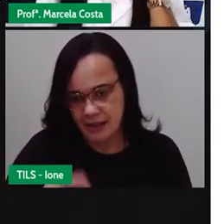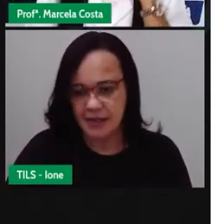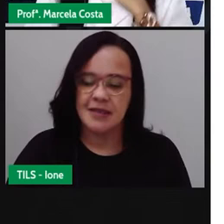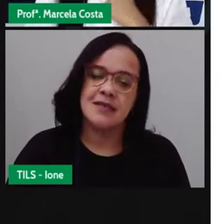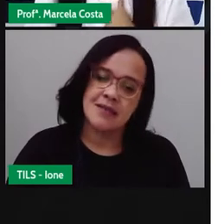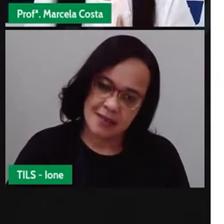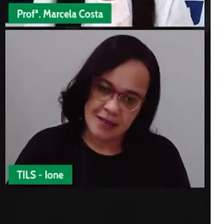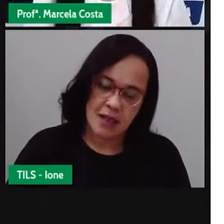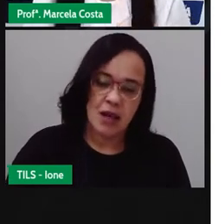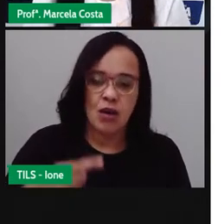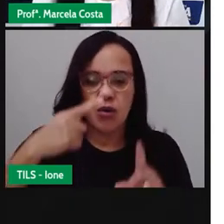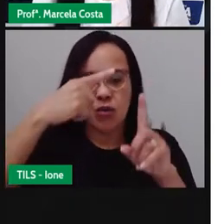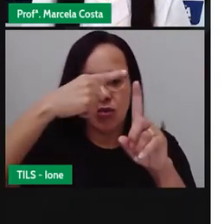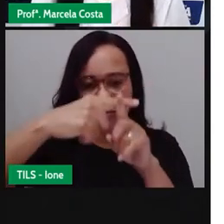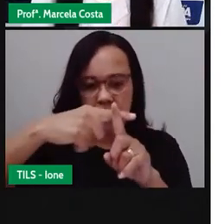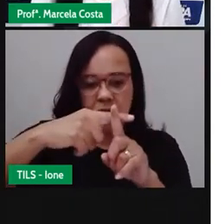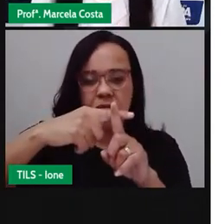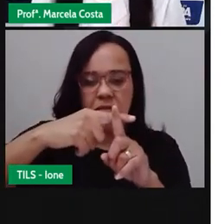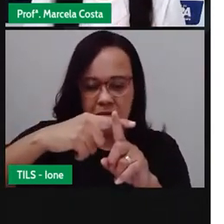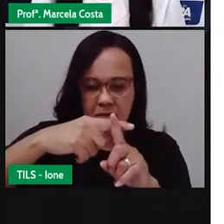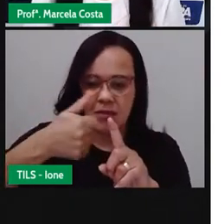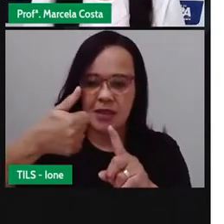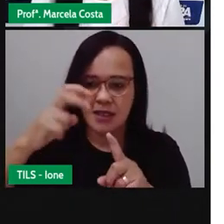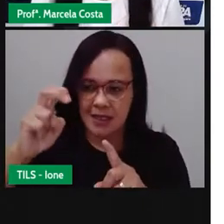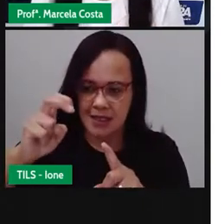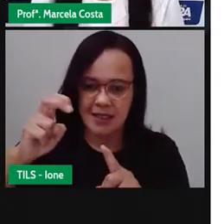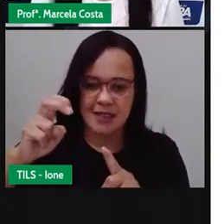mais 15, que é igual,